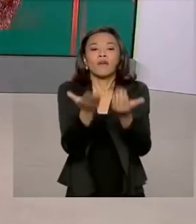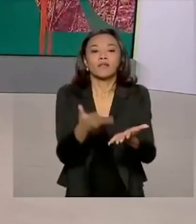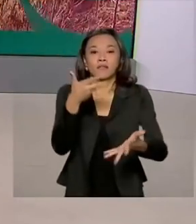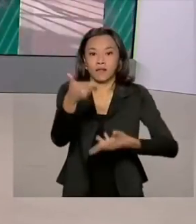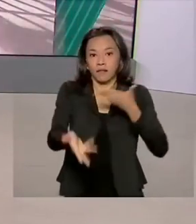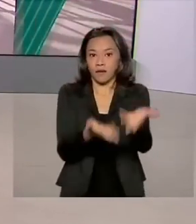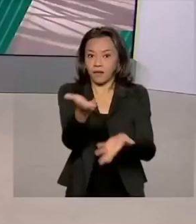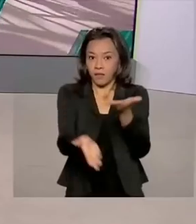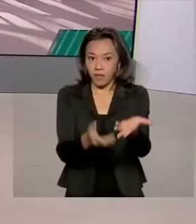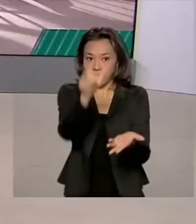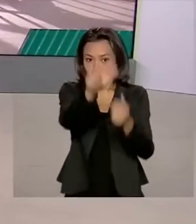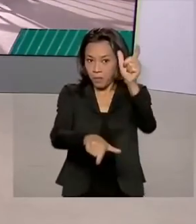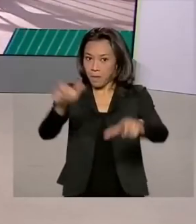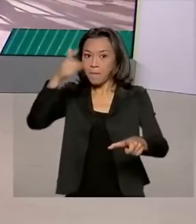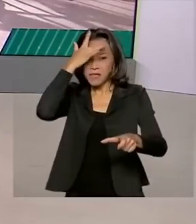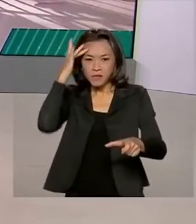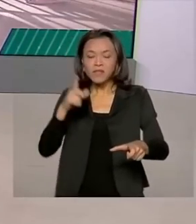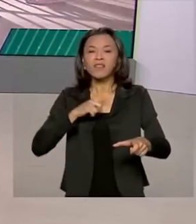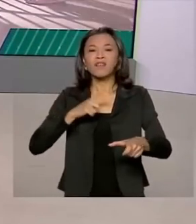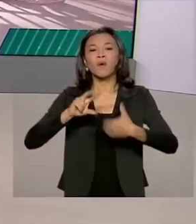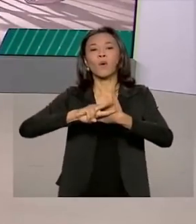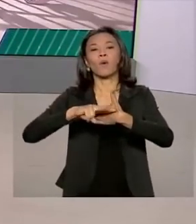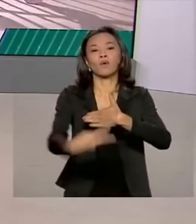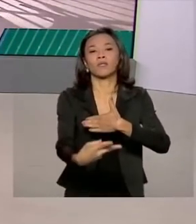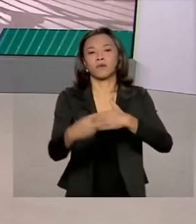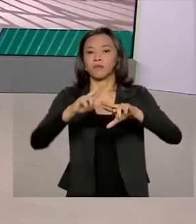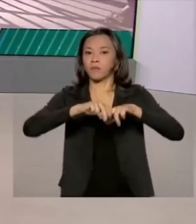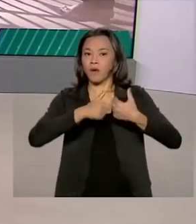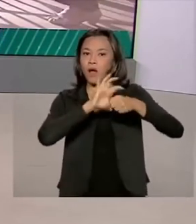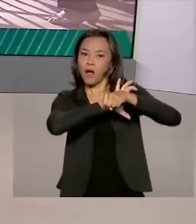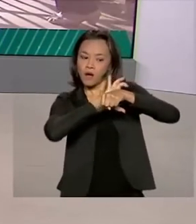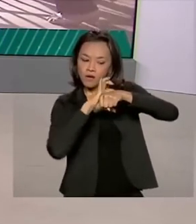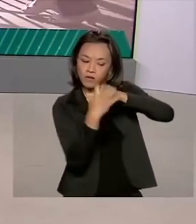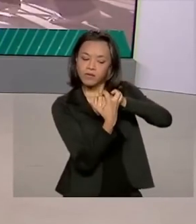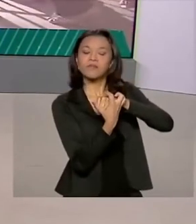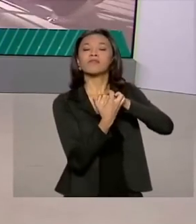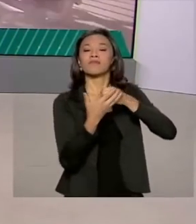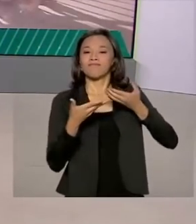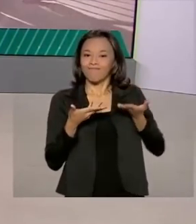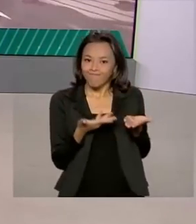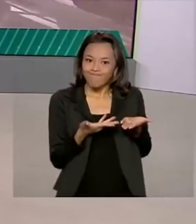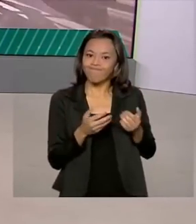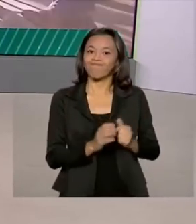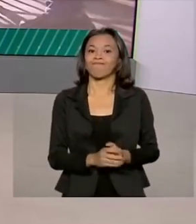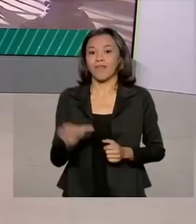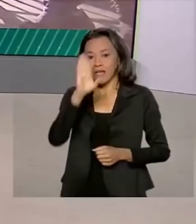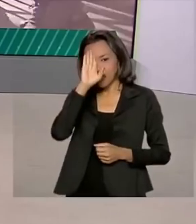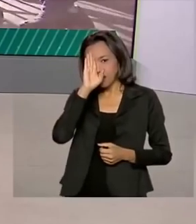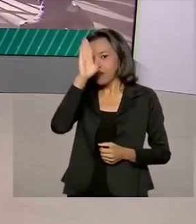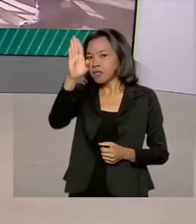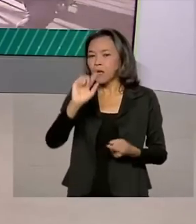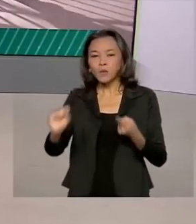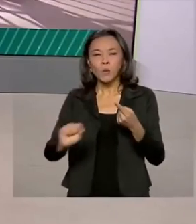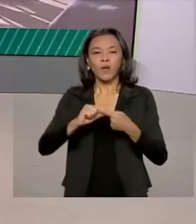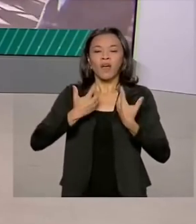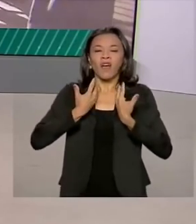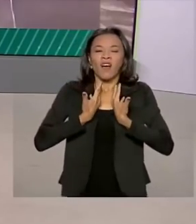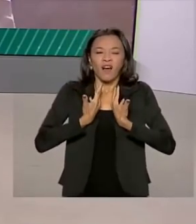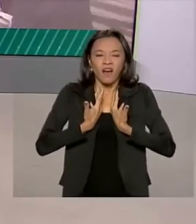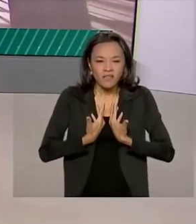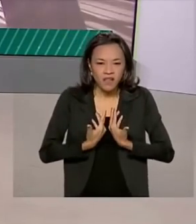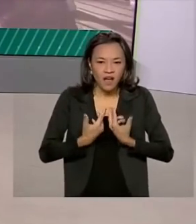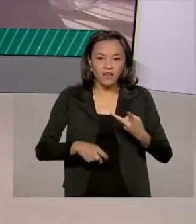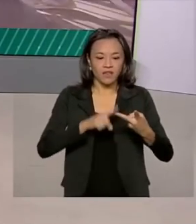Covid-19 e ficaram com sequelas, as chamadas síndromes pós-Covid. As principais são cansaço